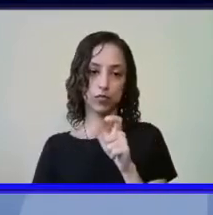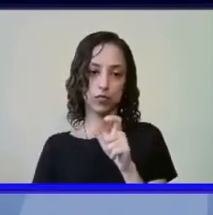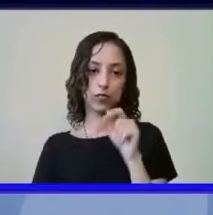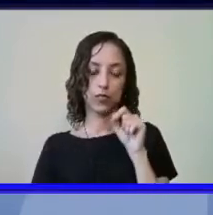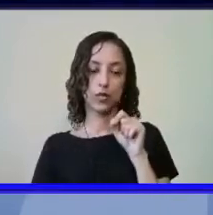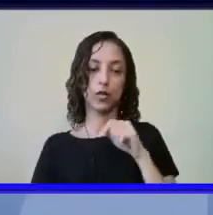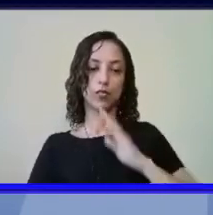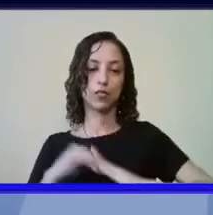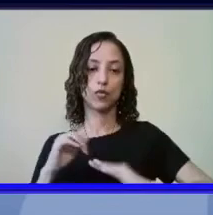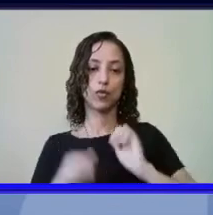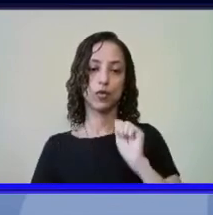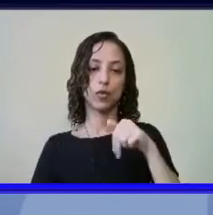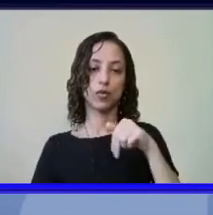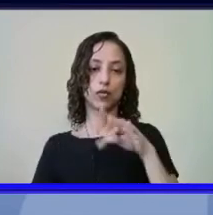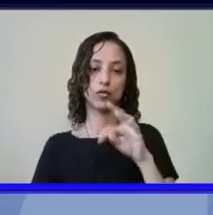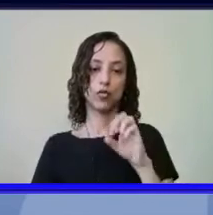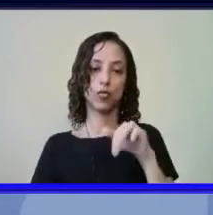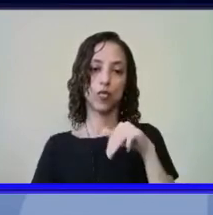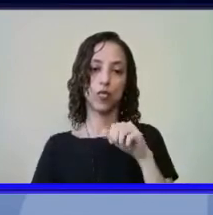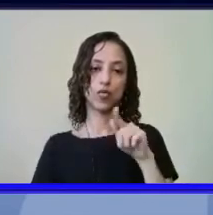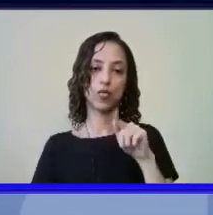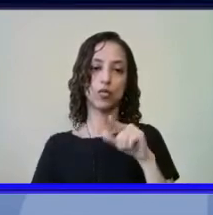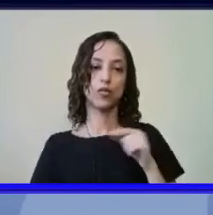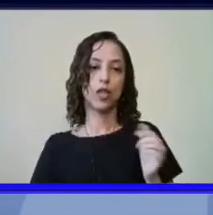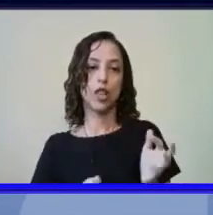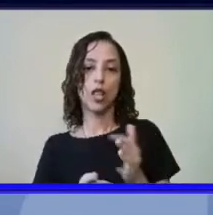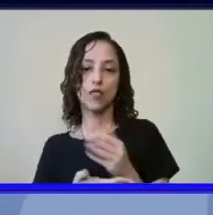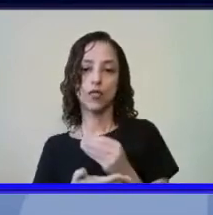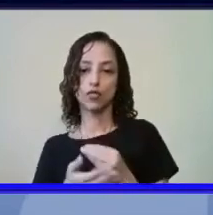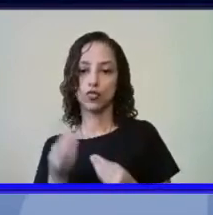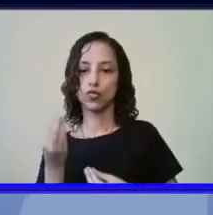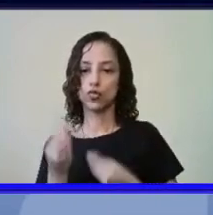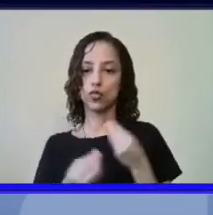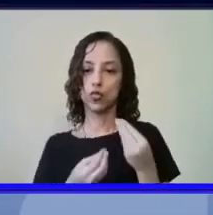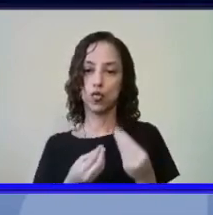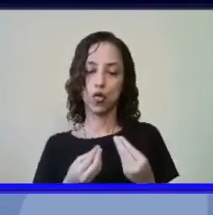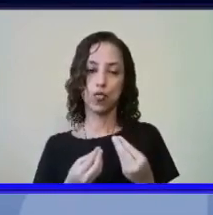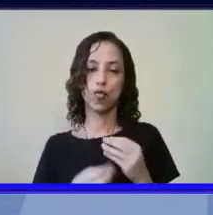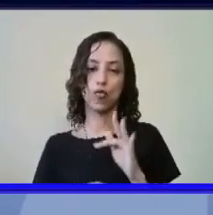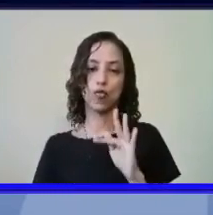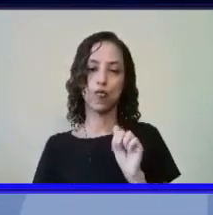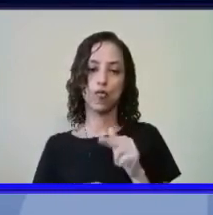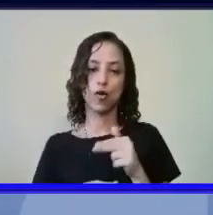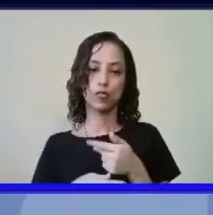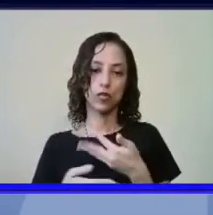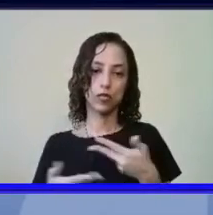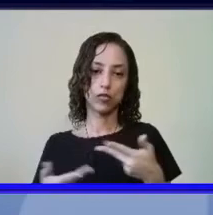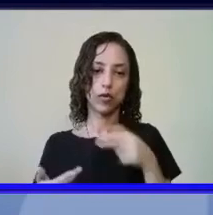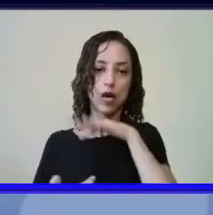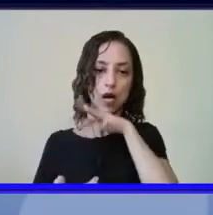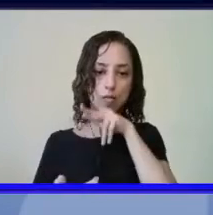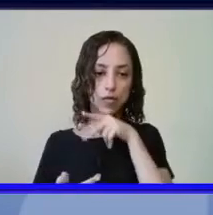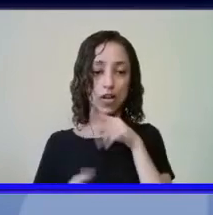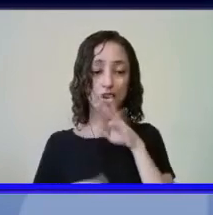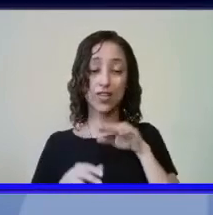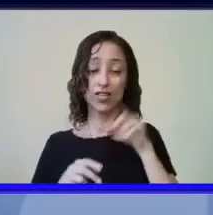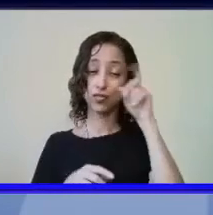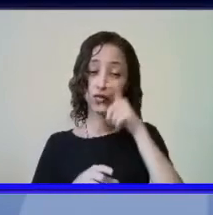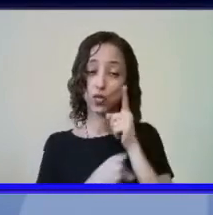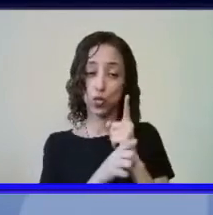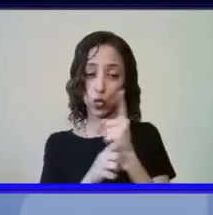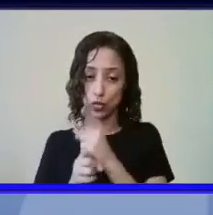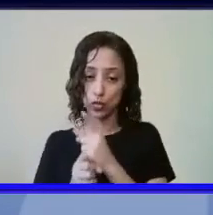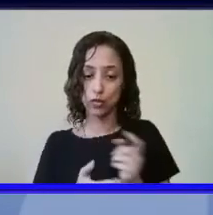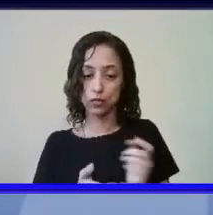que realizam estudos de levantamento de fauna visto que muitas vezes são não encontramos dados precisos da